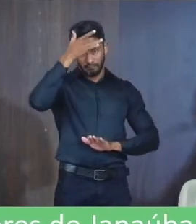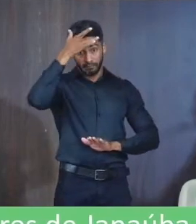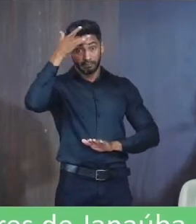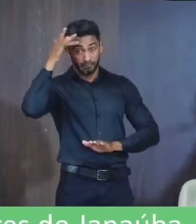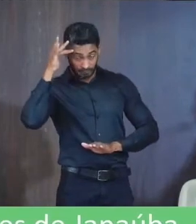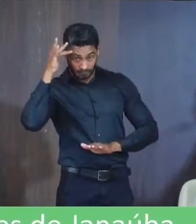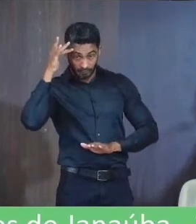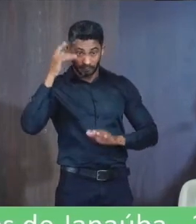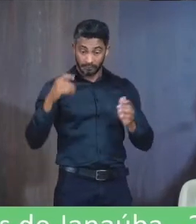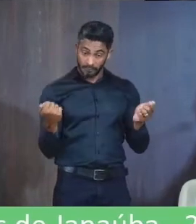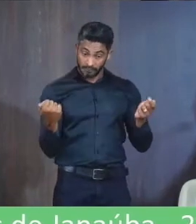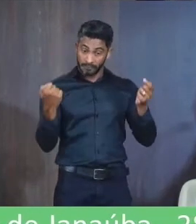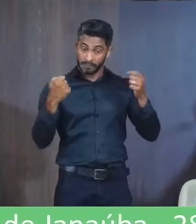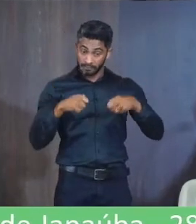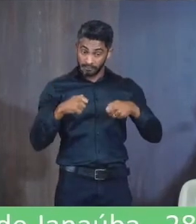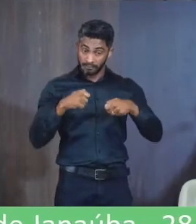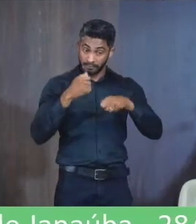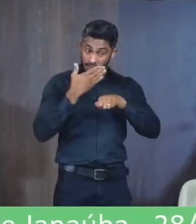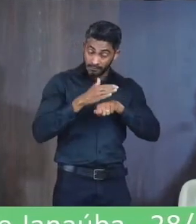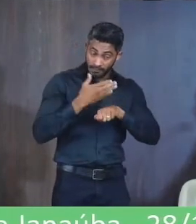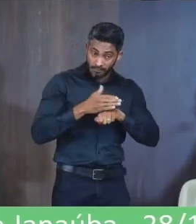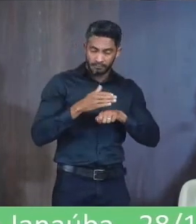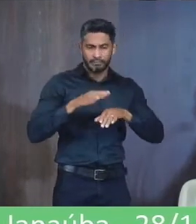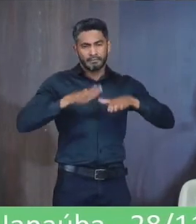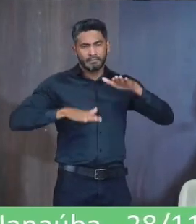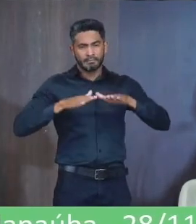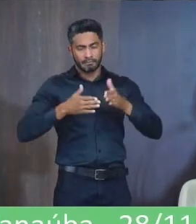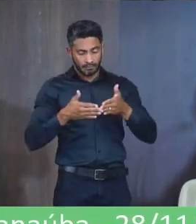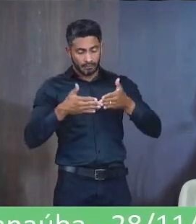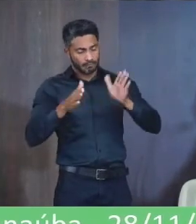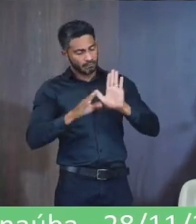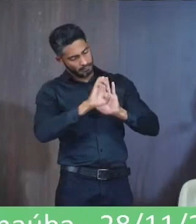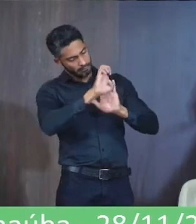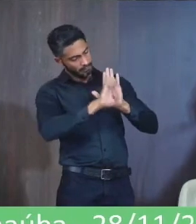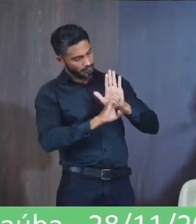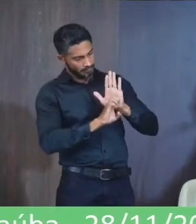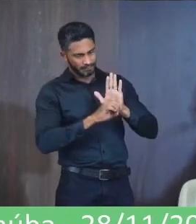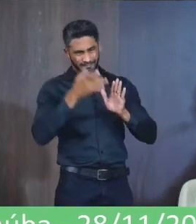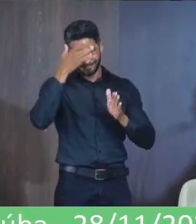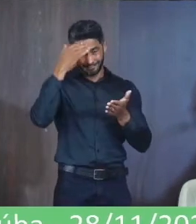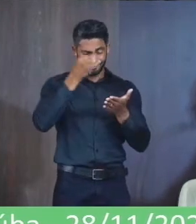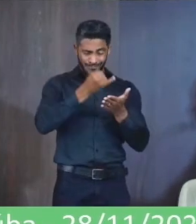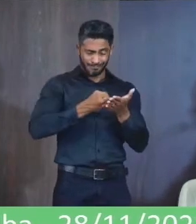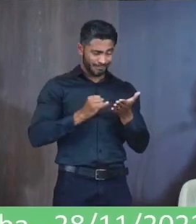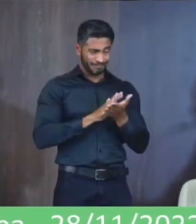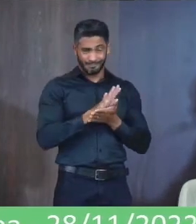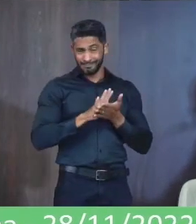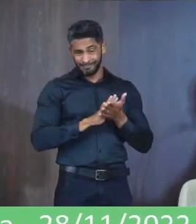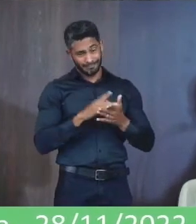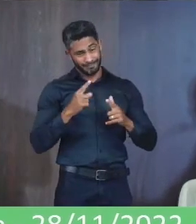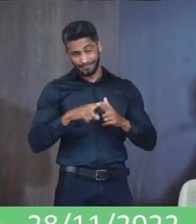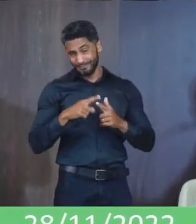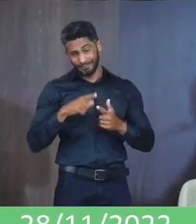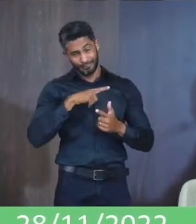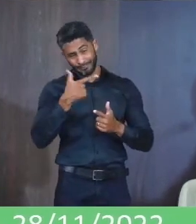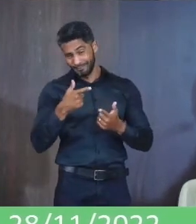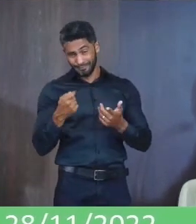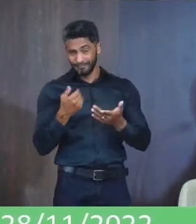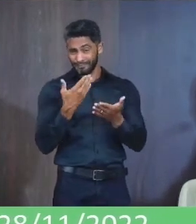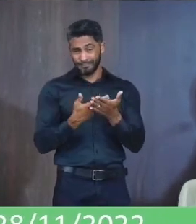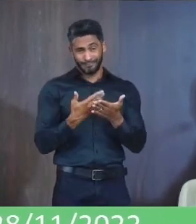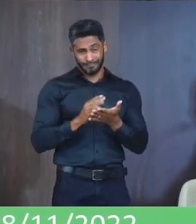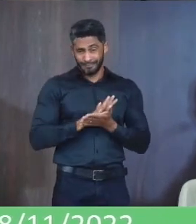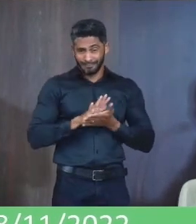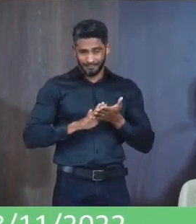recurso tem E muitas vezes Abre o edital Não é Dauri Abre o edital As pessoas não escrevem Porque não estão capacitadas Então